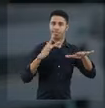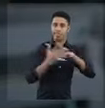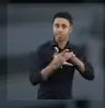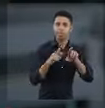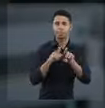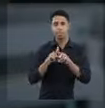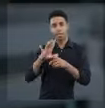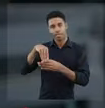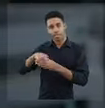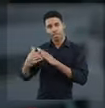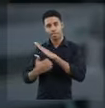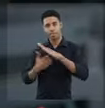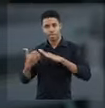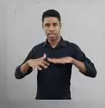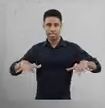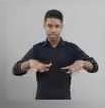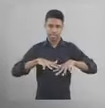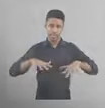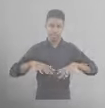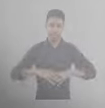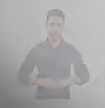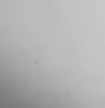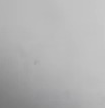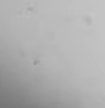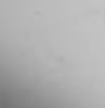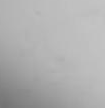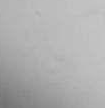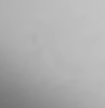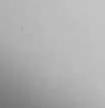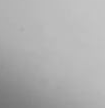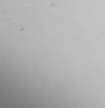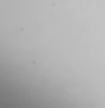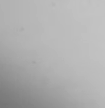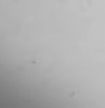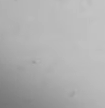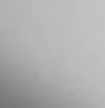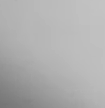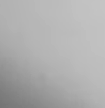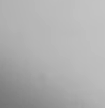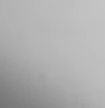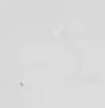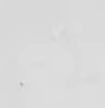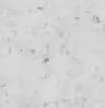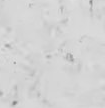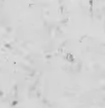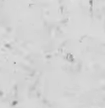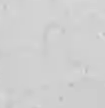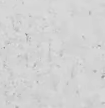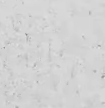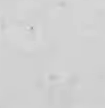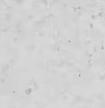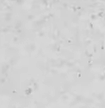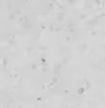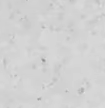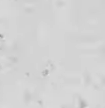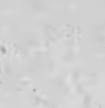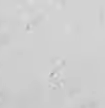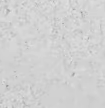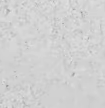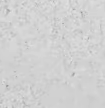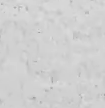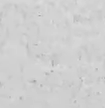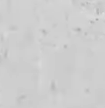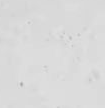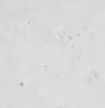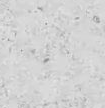reuniões dentro do ambiente empresarial. Procurador-chefe do MPT em Santa Catarina, animação, mapa do Brasil, avião, linha pontilhada de Brasília Betim, em letras brancas sobre